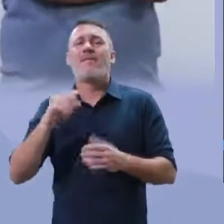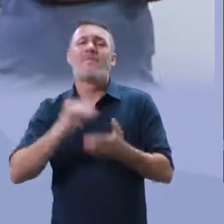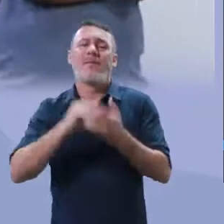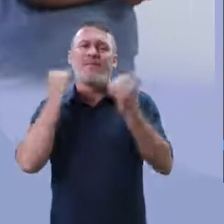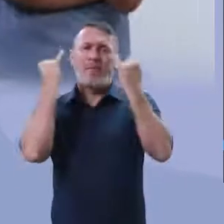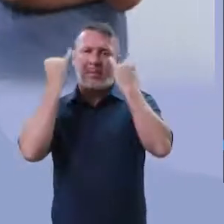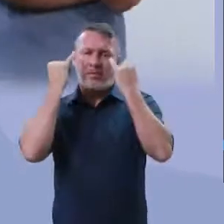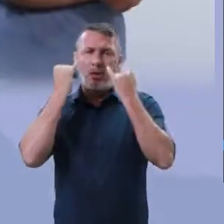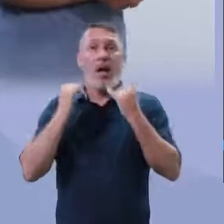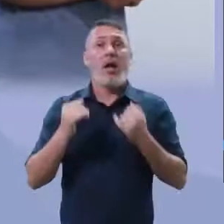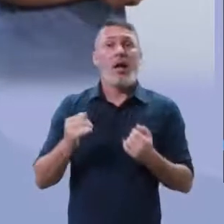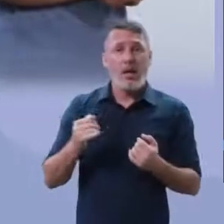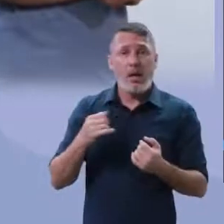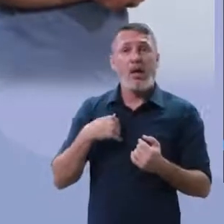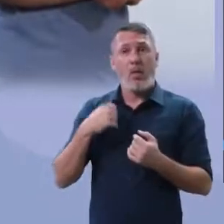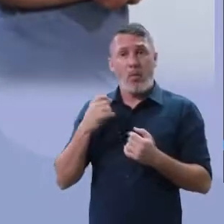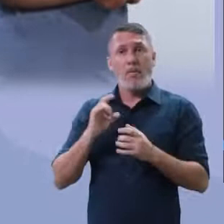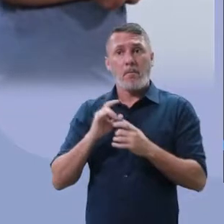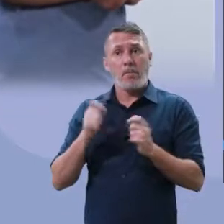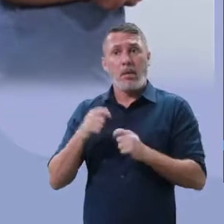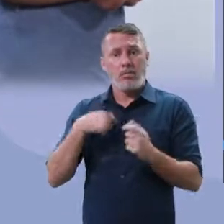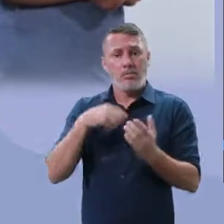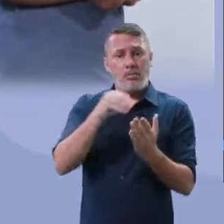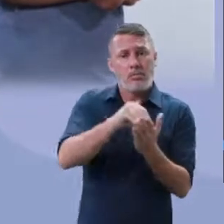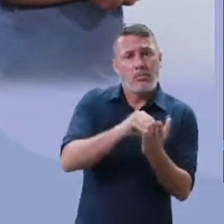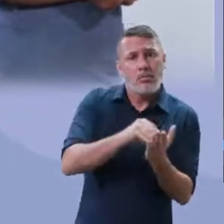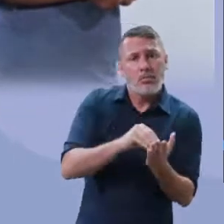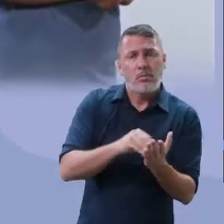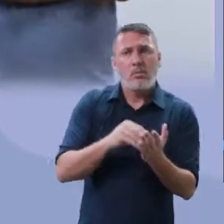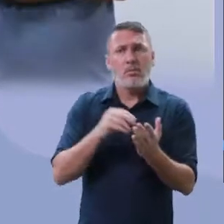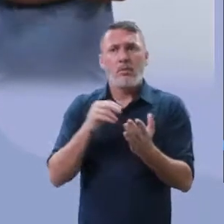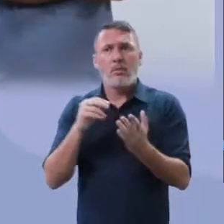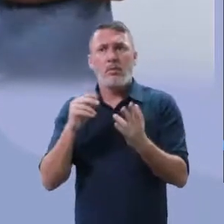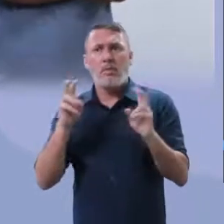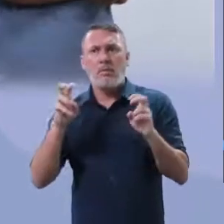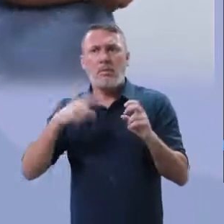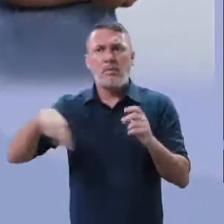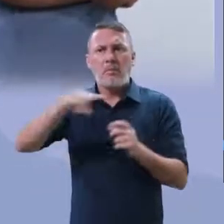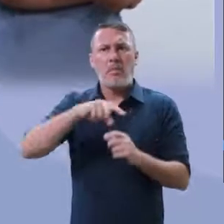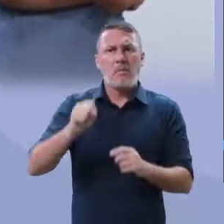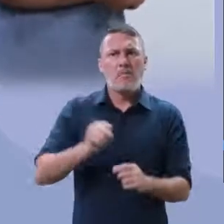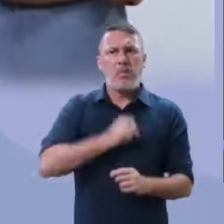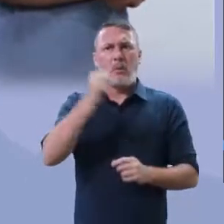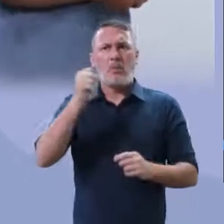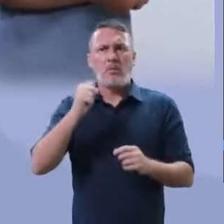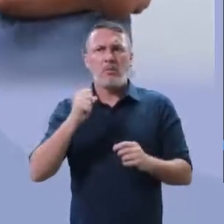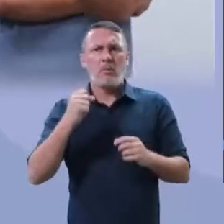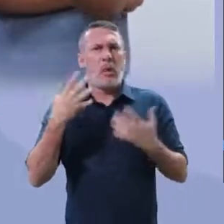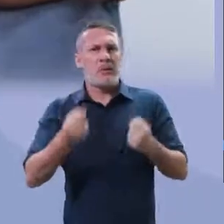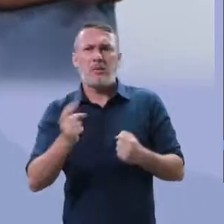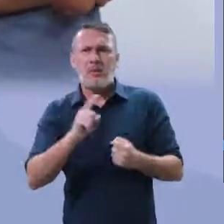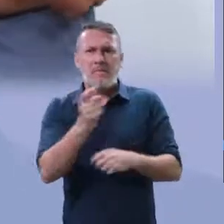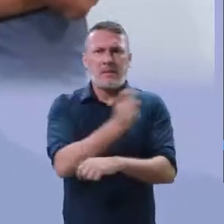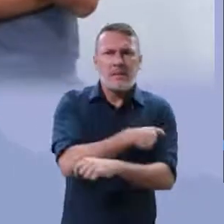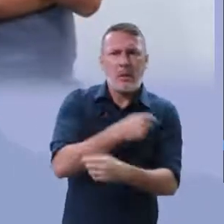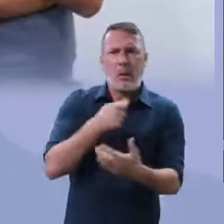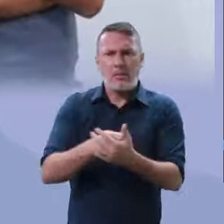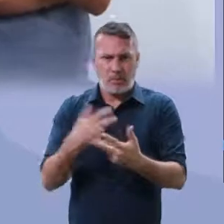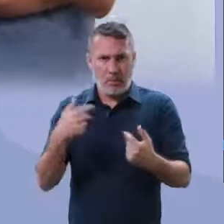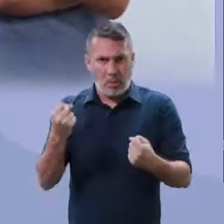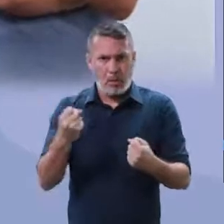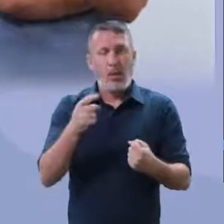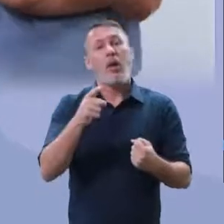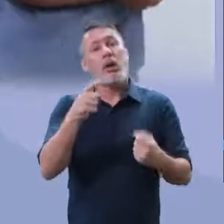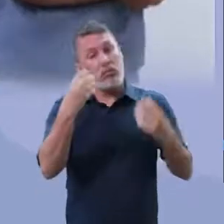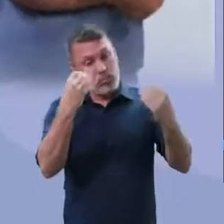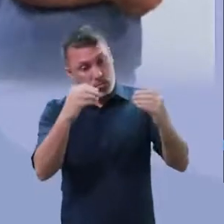minha redação que hoje um dos maiores problemas da pandemia é a desinformação. Sim, você coloca em um canal de televisão, fala, fica em casa. Você coloca em outro canal,